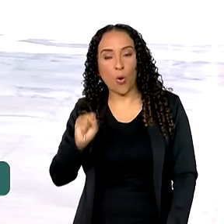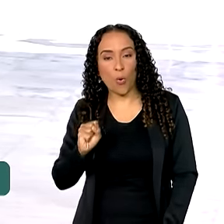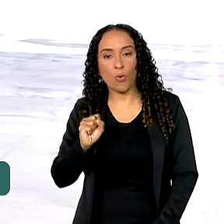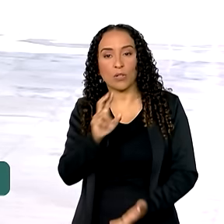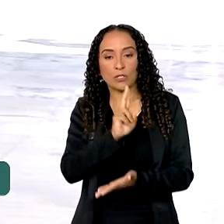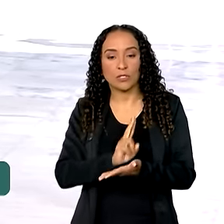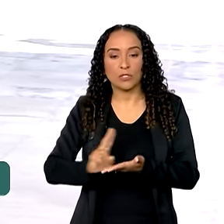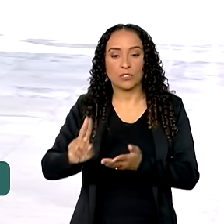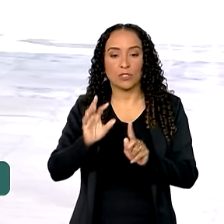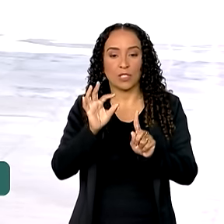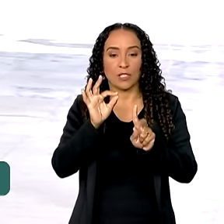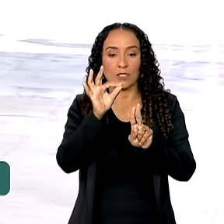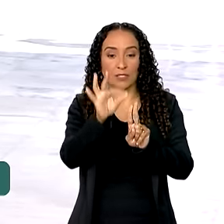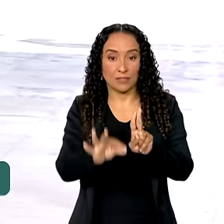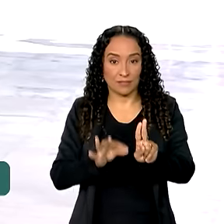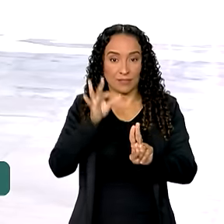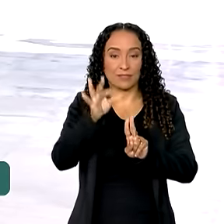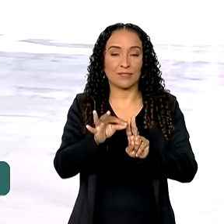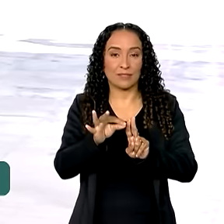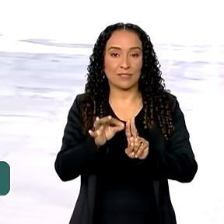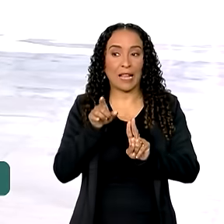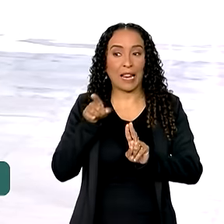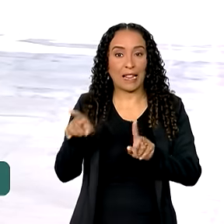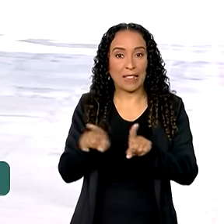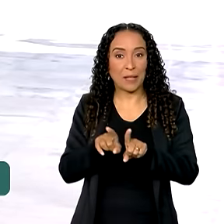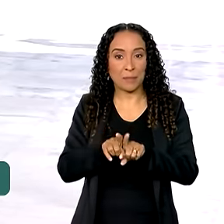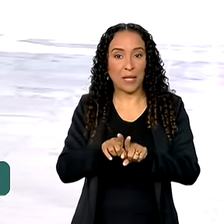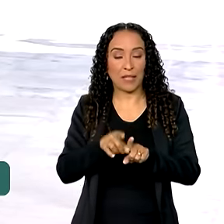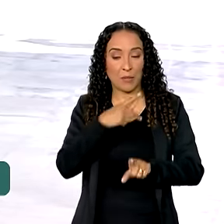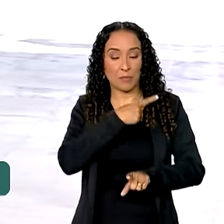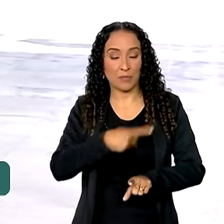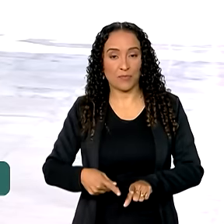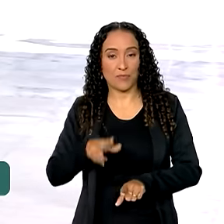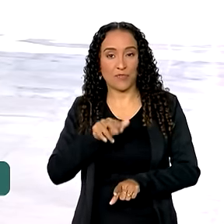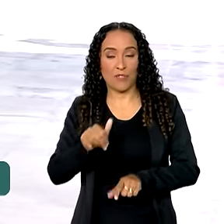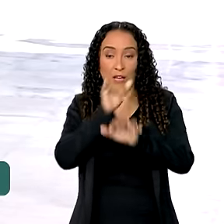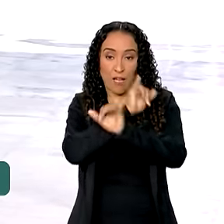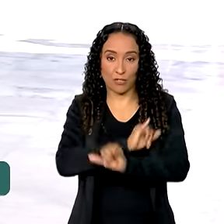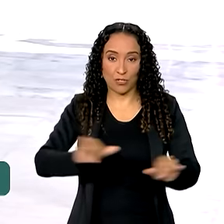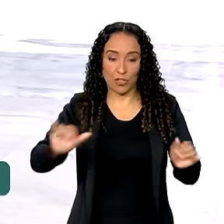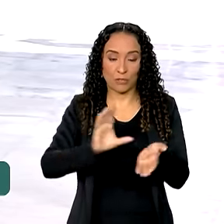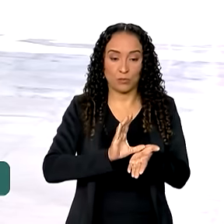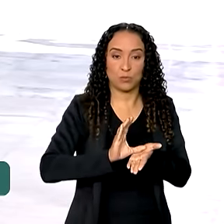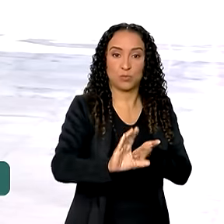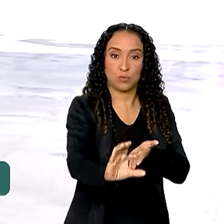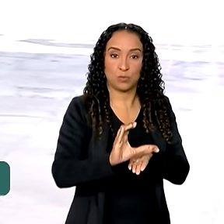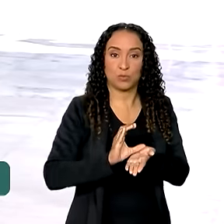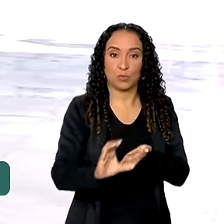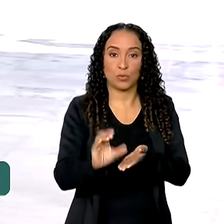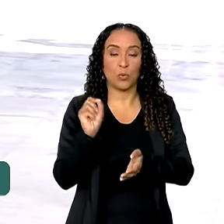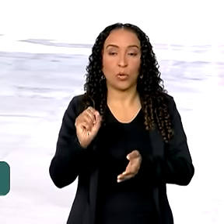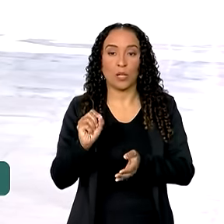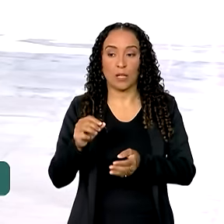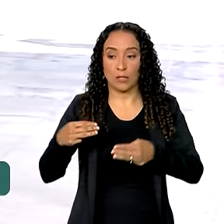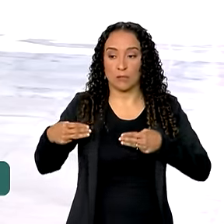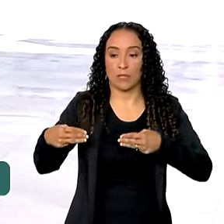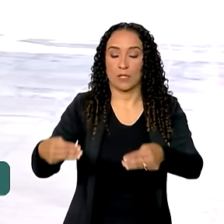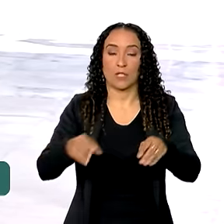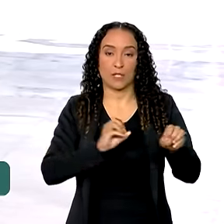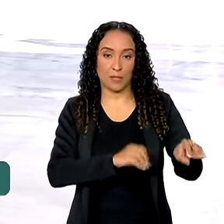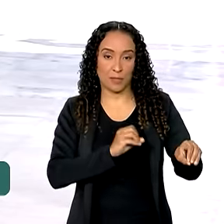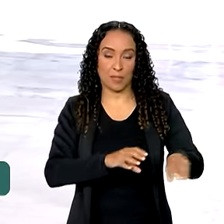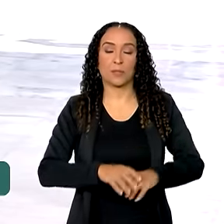Universidade Federal de São Carlos. Lá também o presidente vai fazer anúncios de investimentos do Ministério da